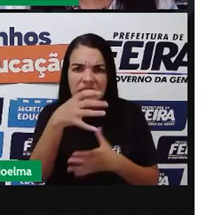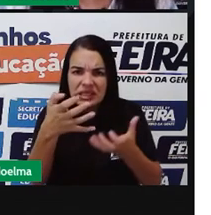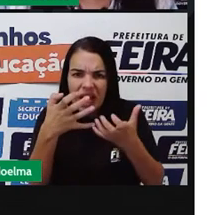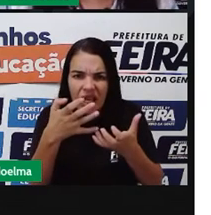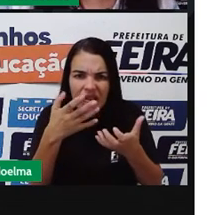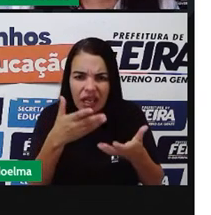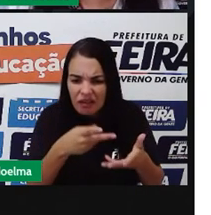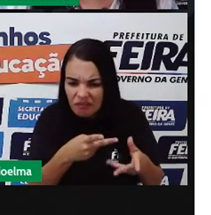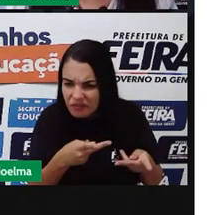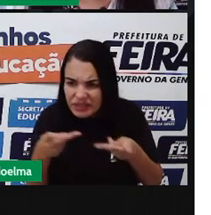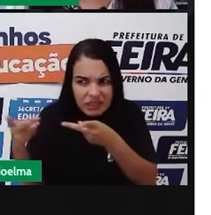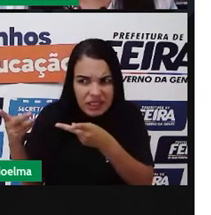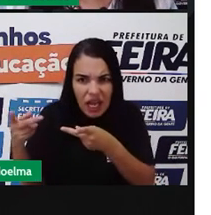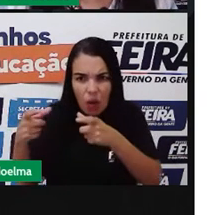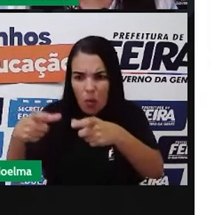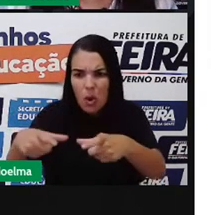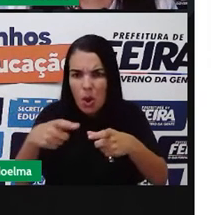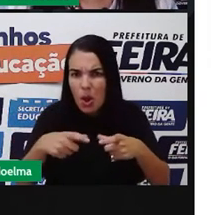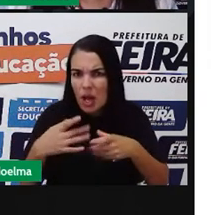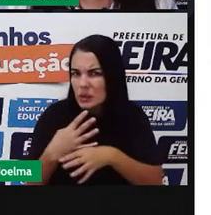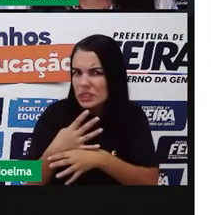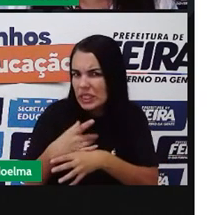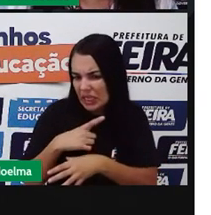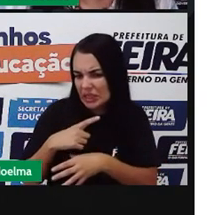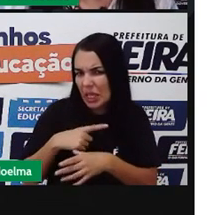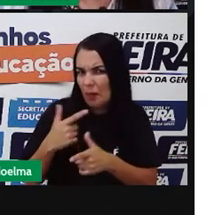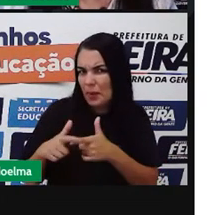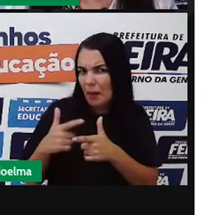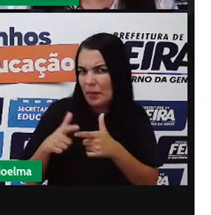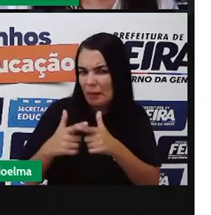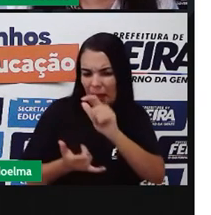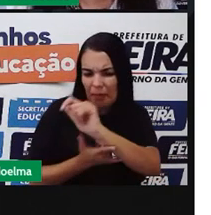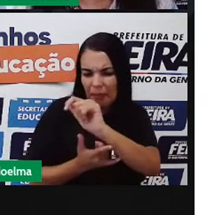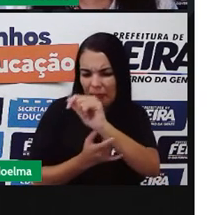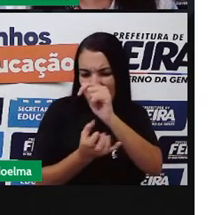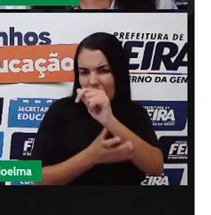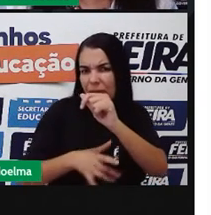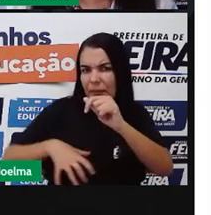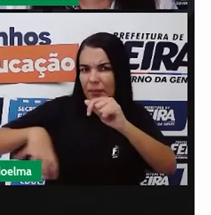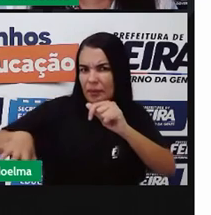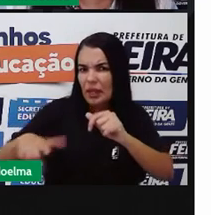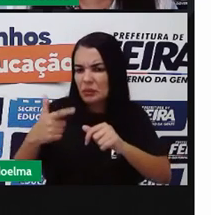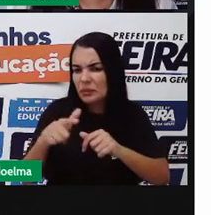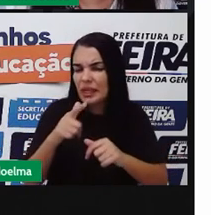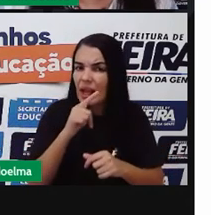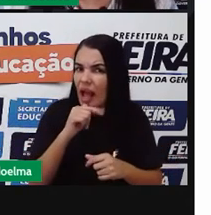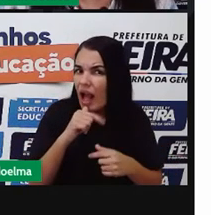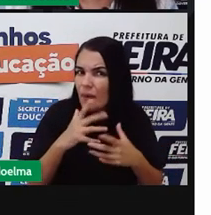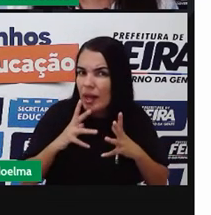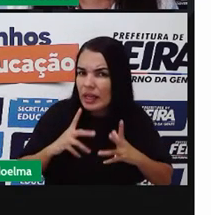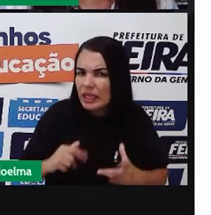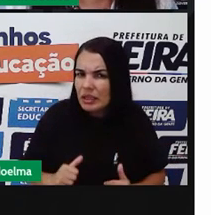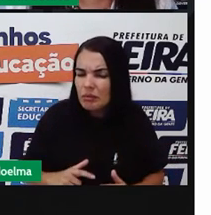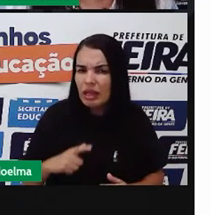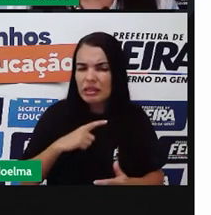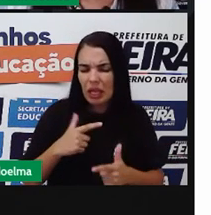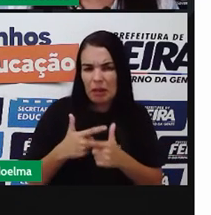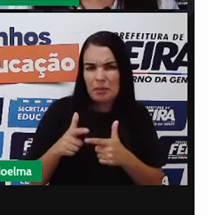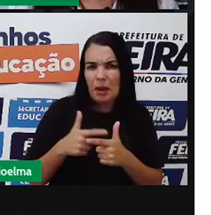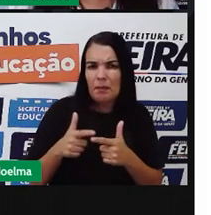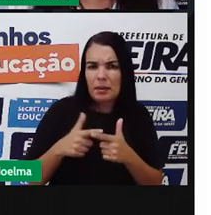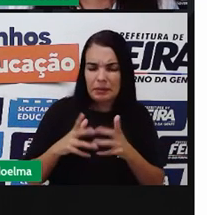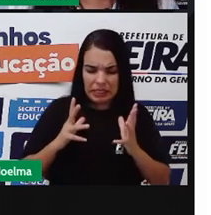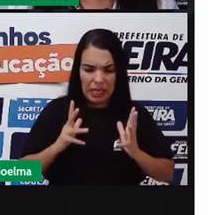ir em um local onde há problema de esgoto, onde há problema de abastecimento de água, há problema de